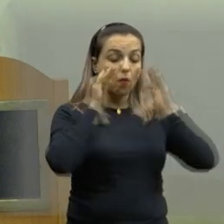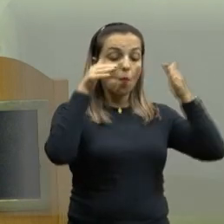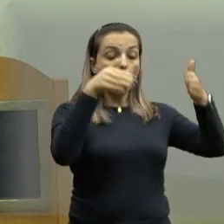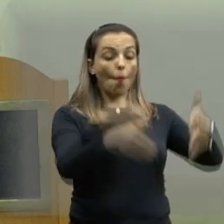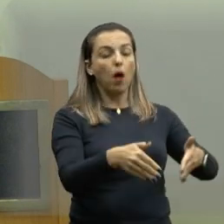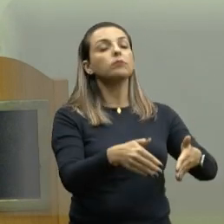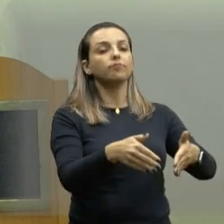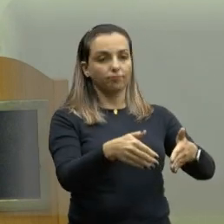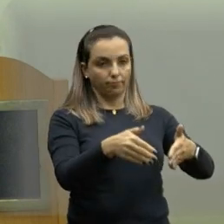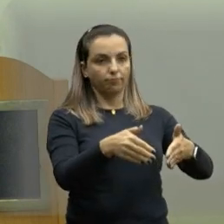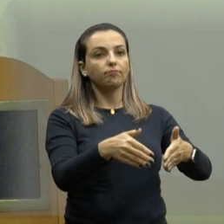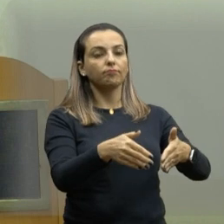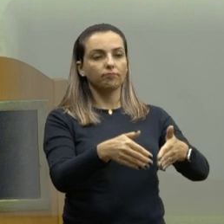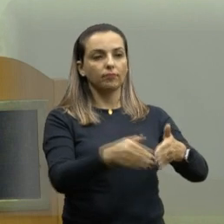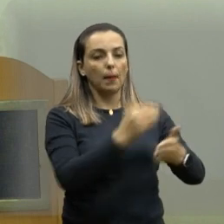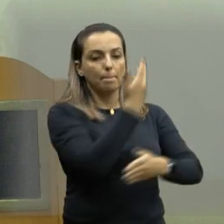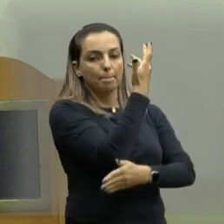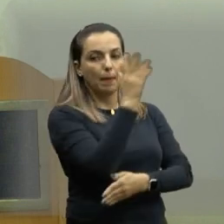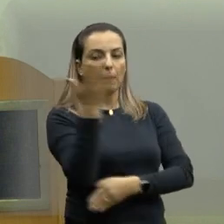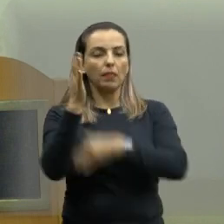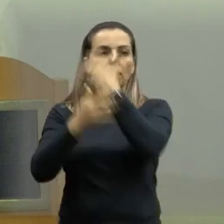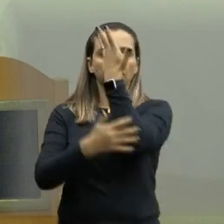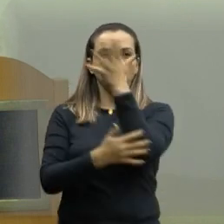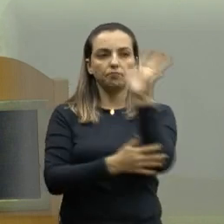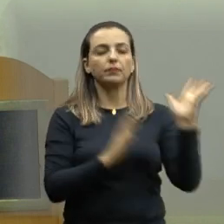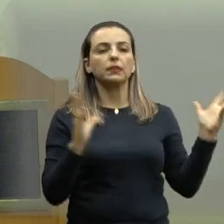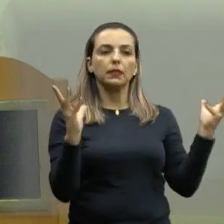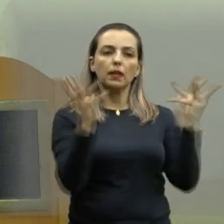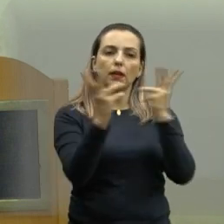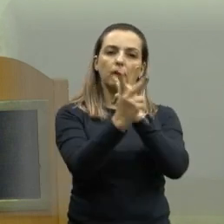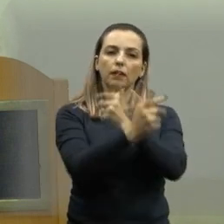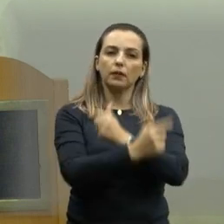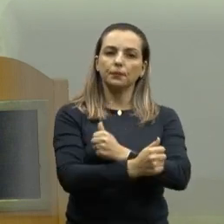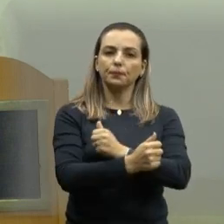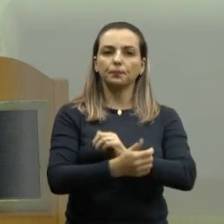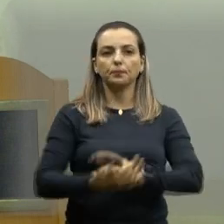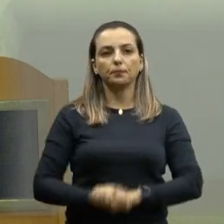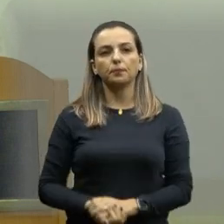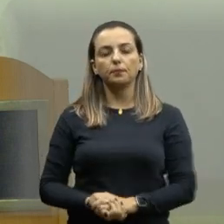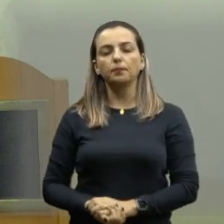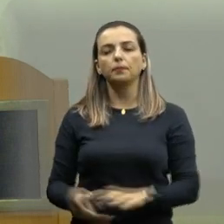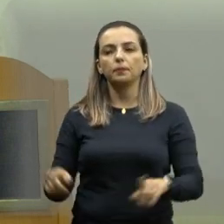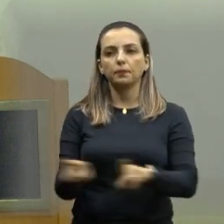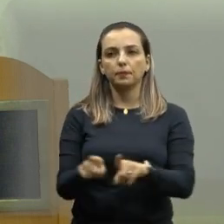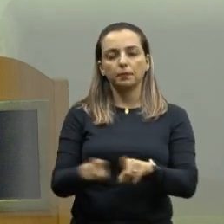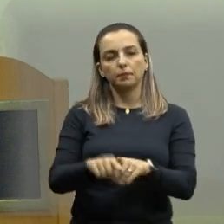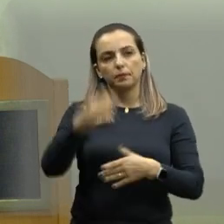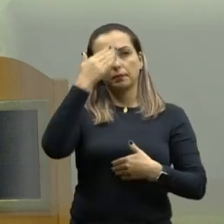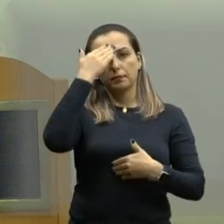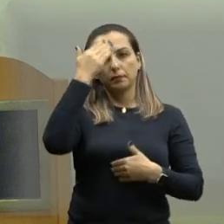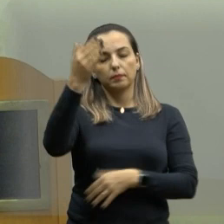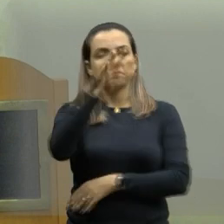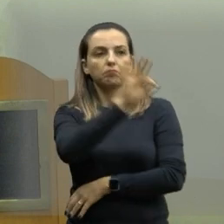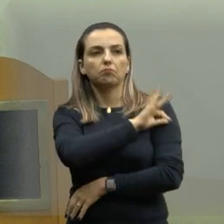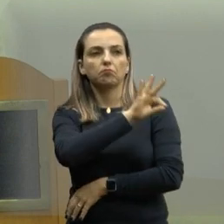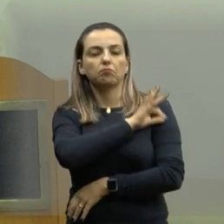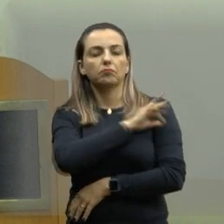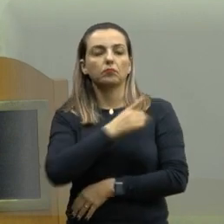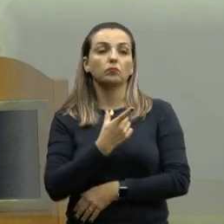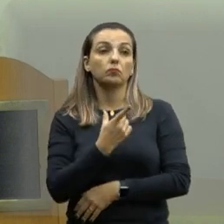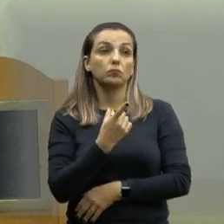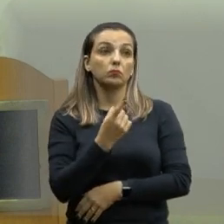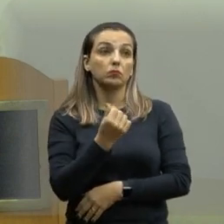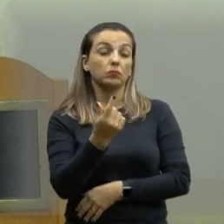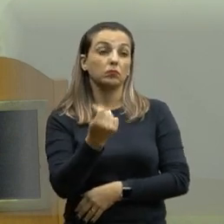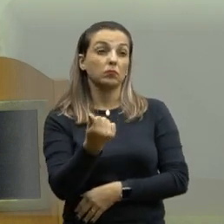proporcionar a praça maravilhosa. Agradecer à Prefeitura, que entrou com uma contrapartida, no valor